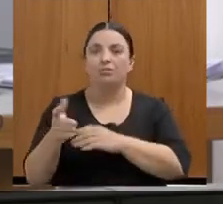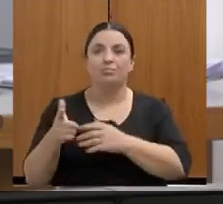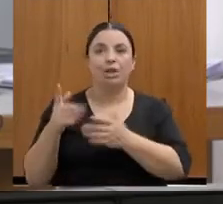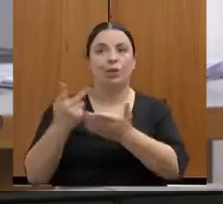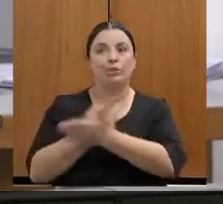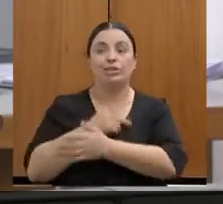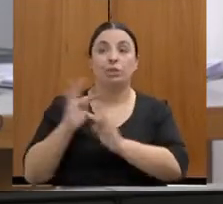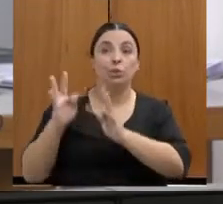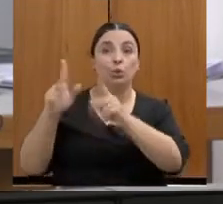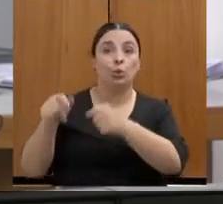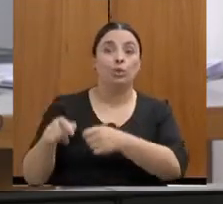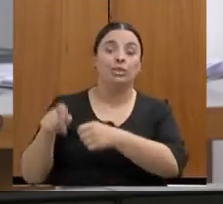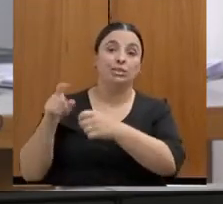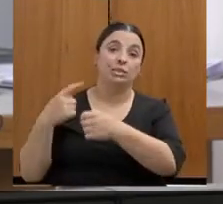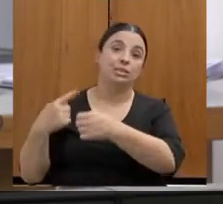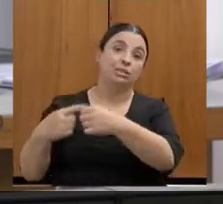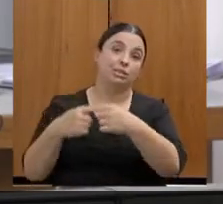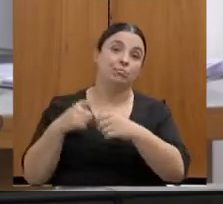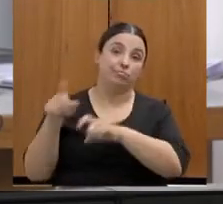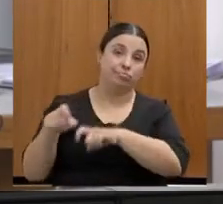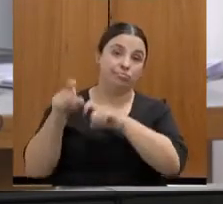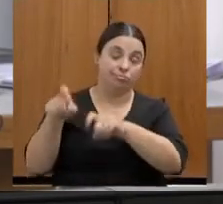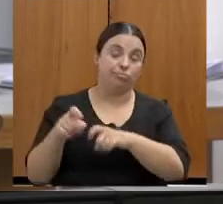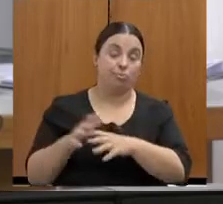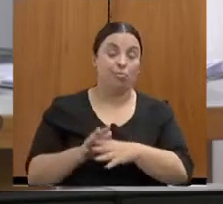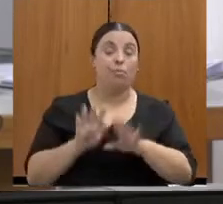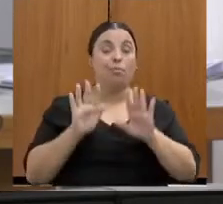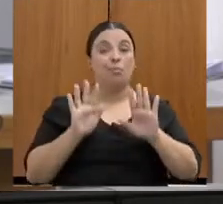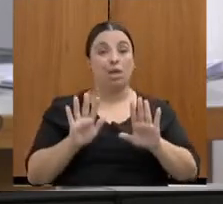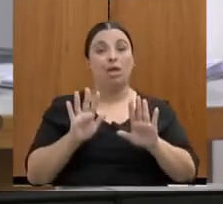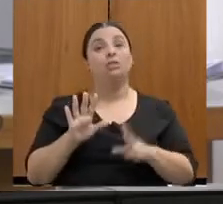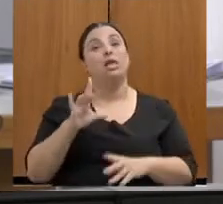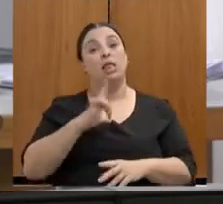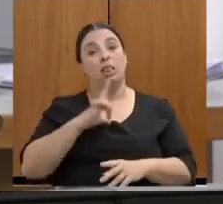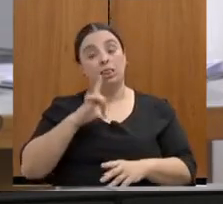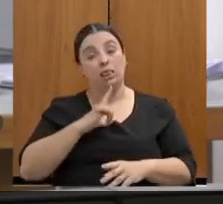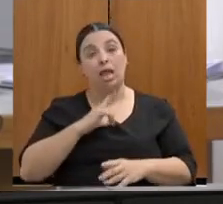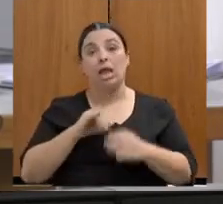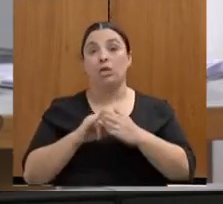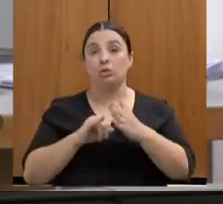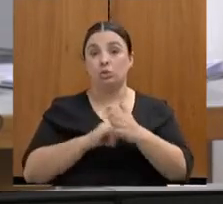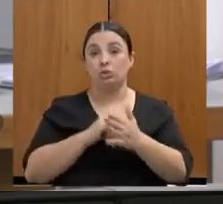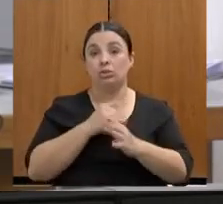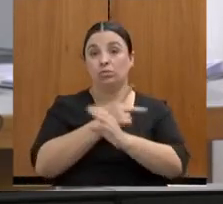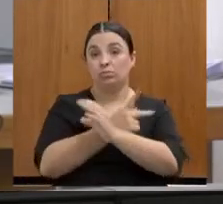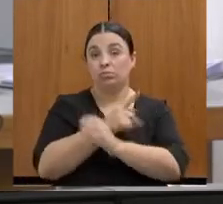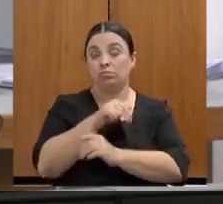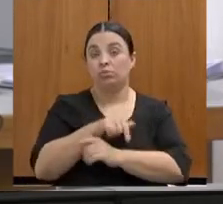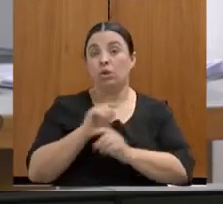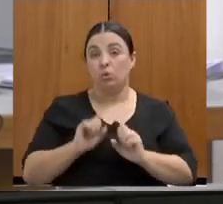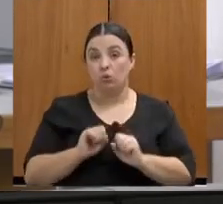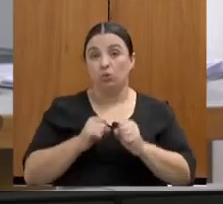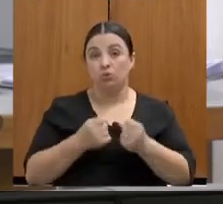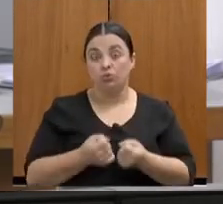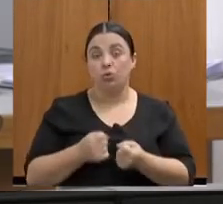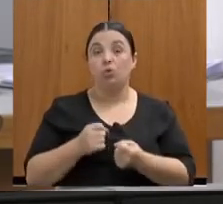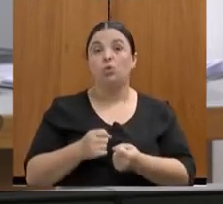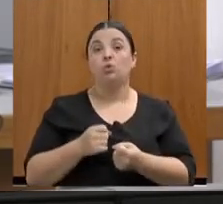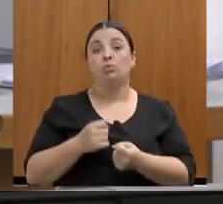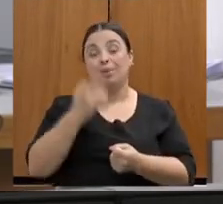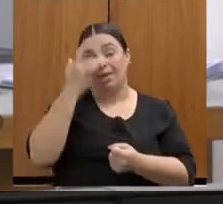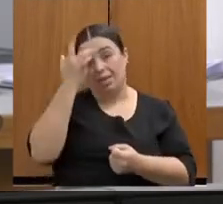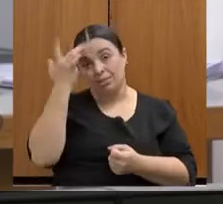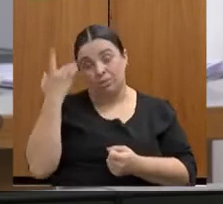Contudo, há um esforço da instituição de que esses policiais do plantão também passem por